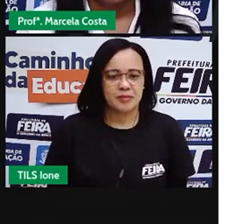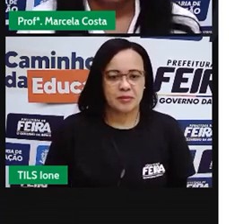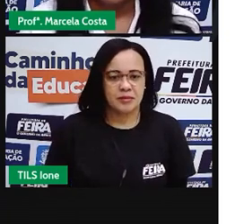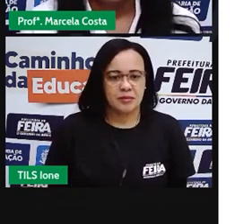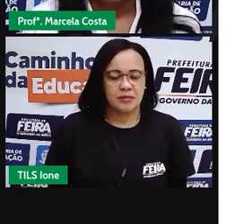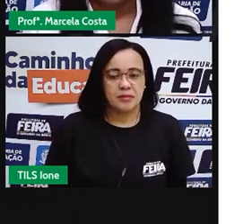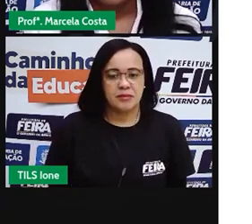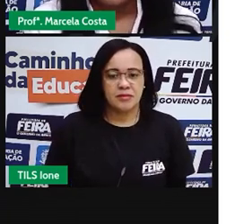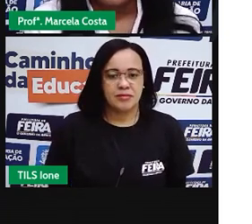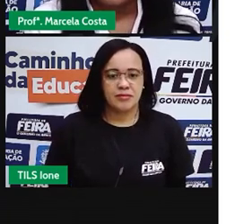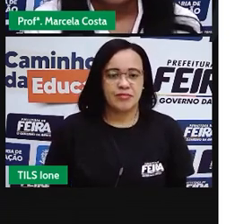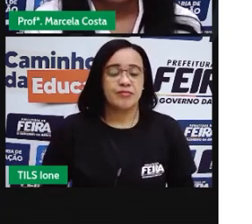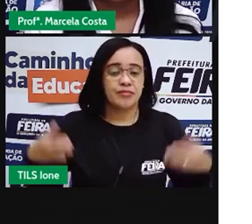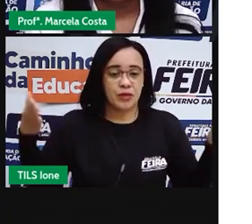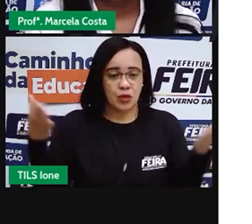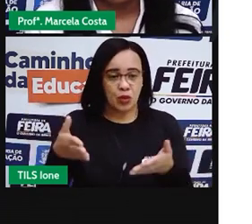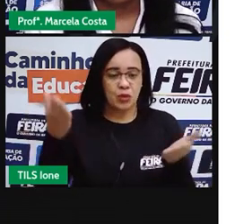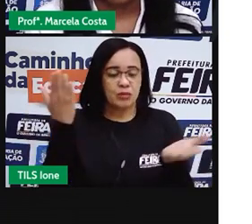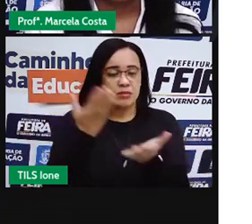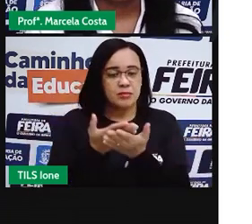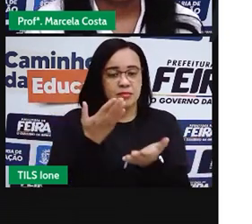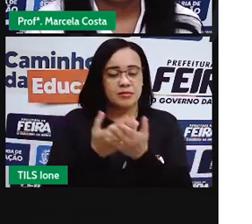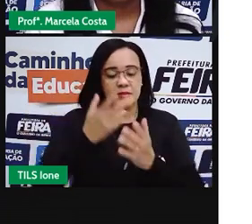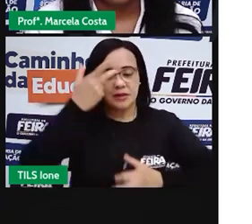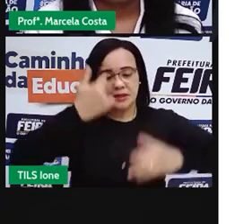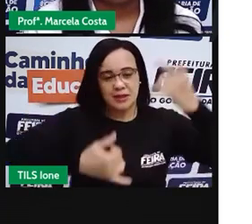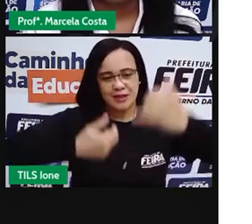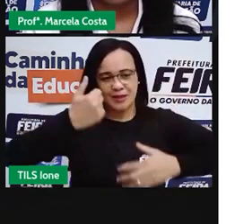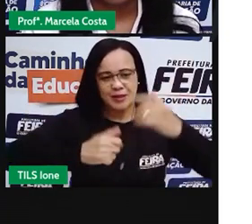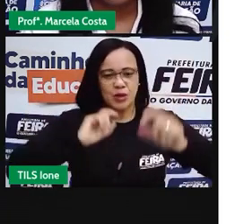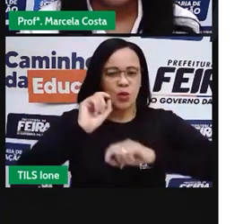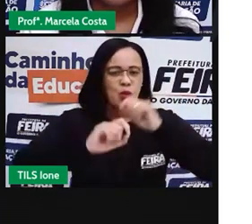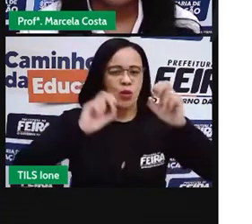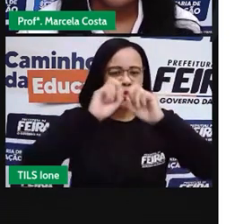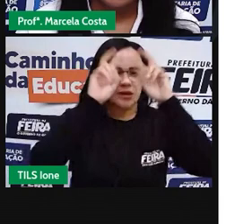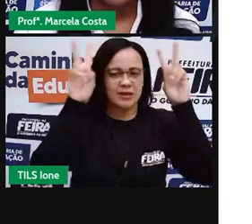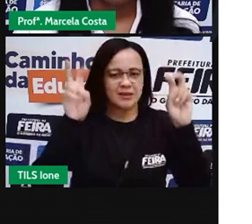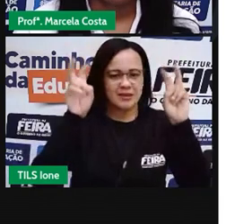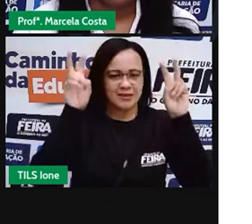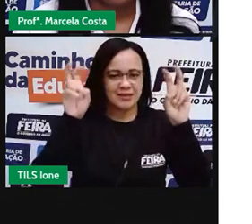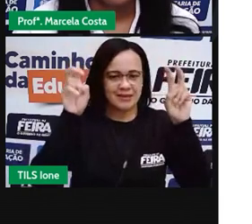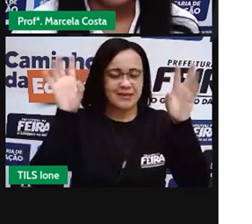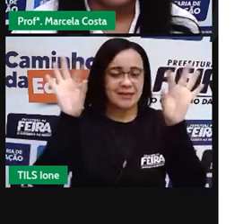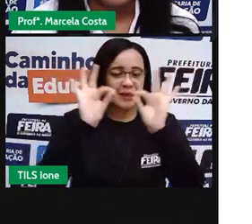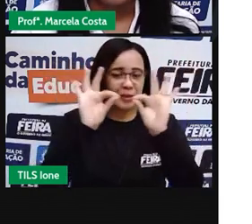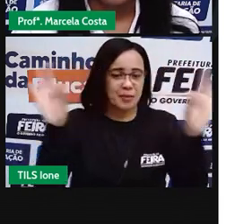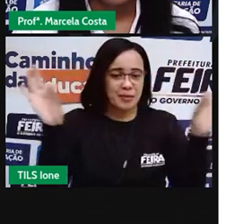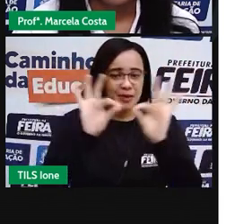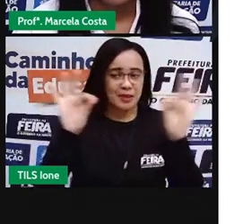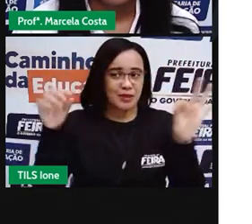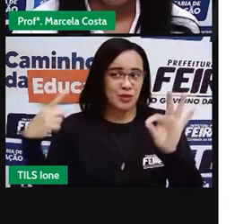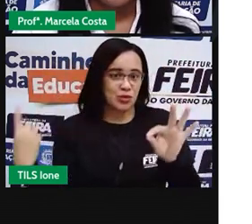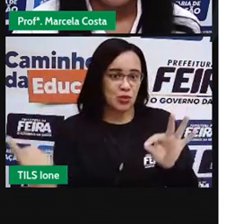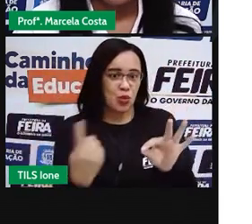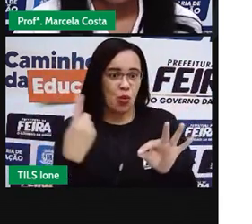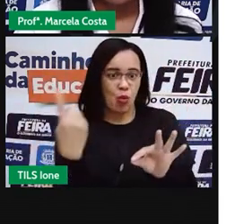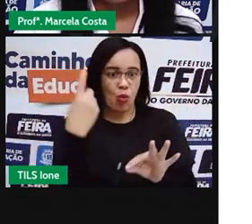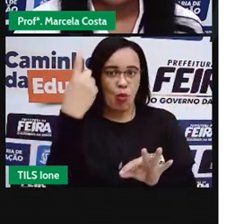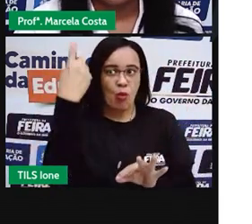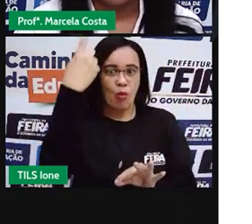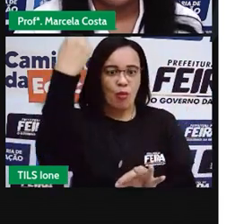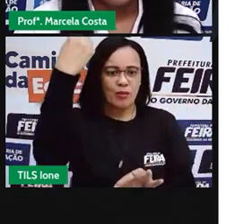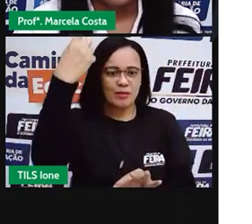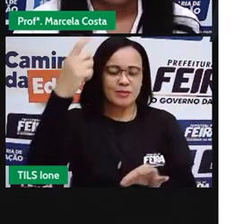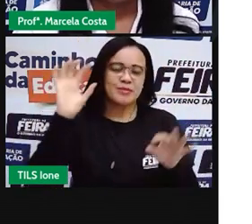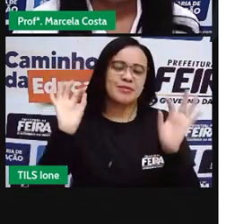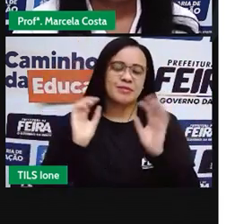Na aula de hoje, nós vamos falar sobre o tema Medindo Alturas. Com essa